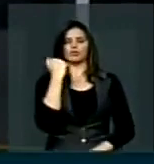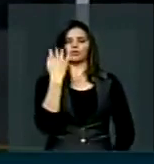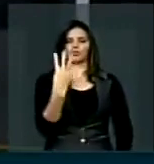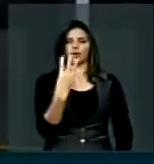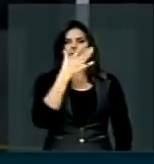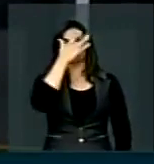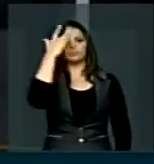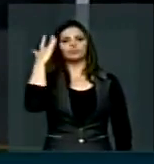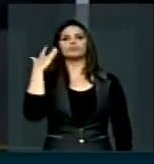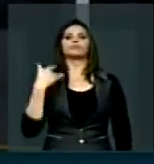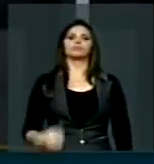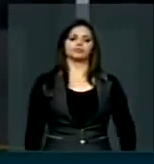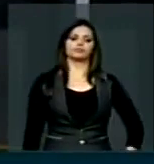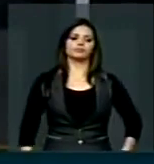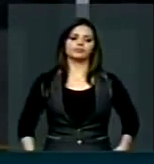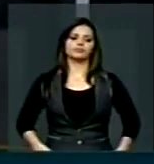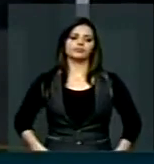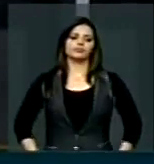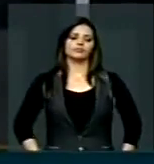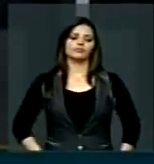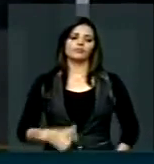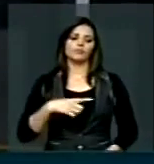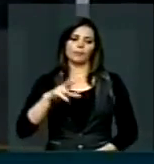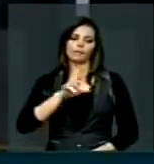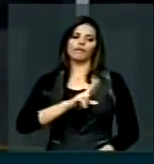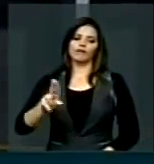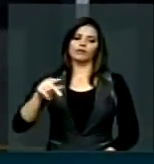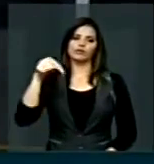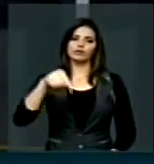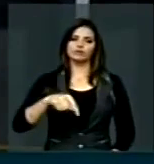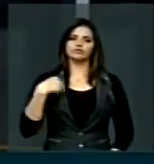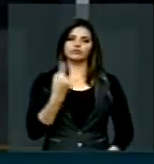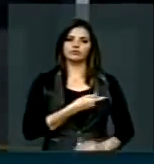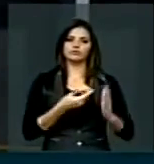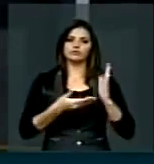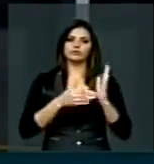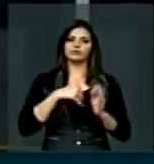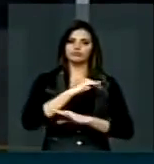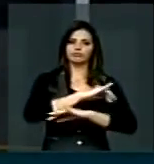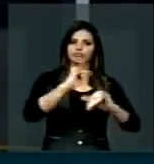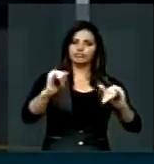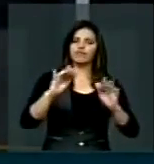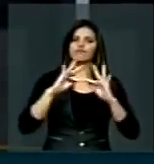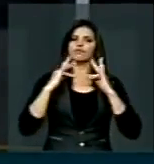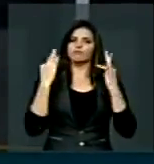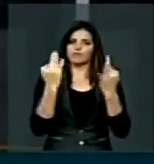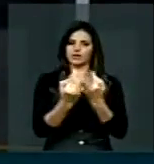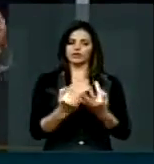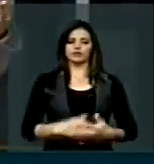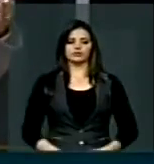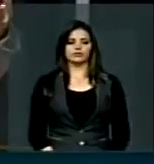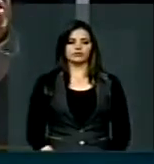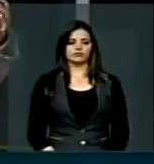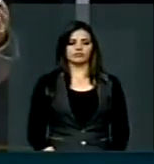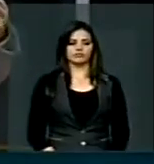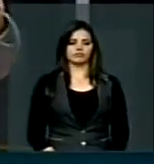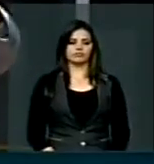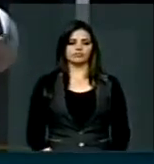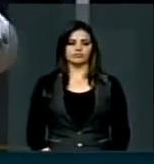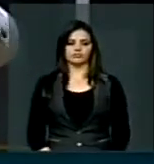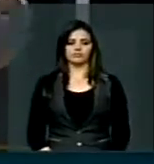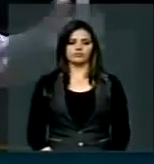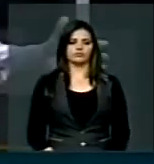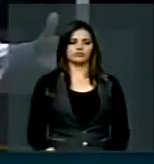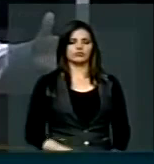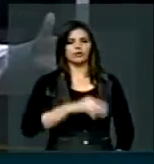pessoas. Estão aqui os nomes para que esta casa mande às suas famílias pelo menos uma